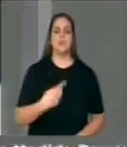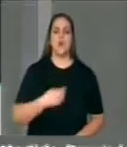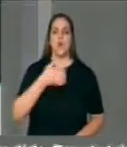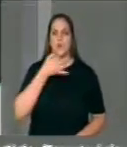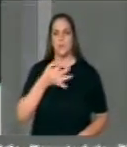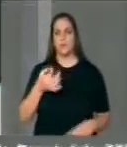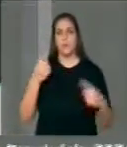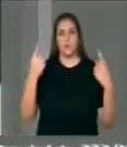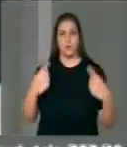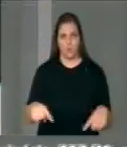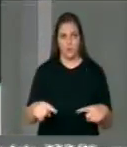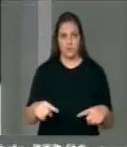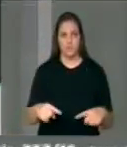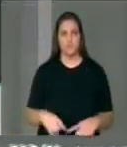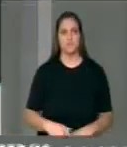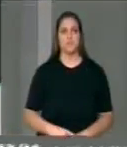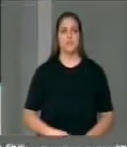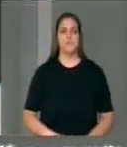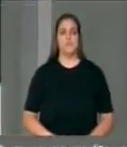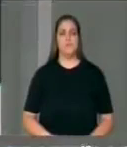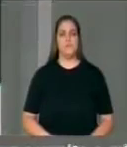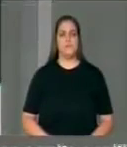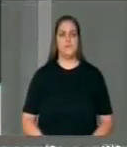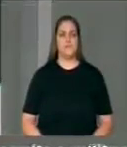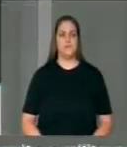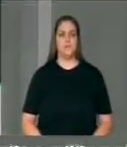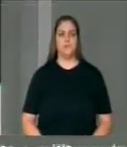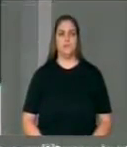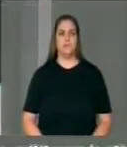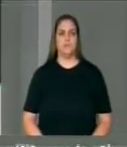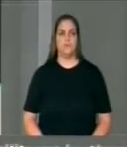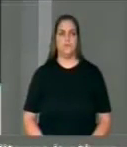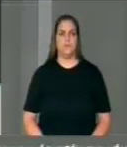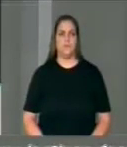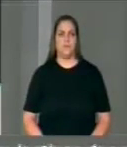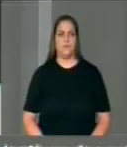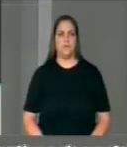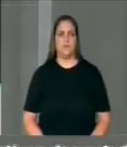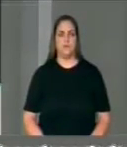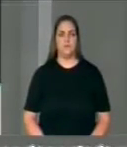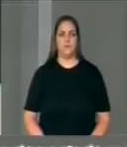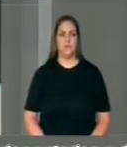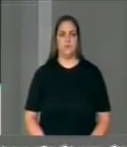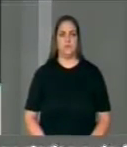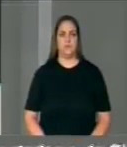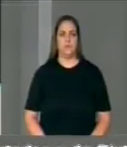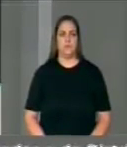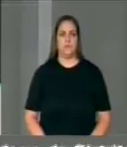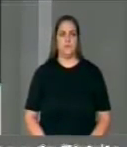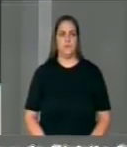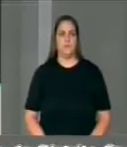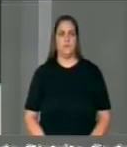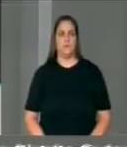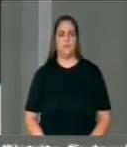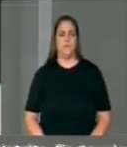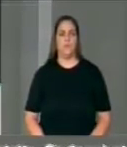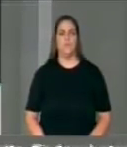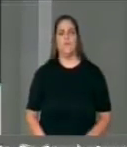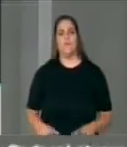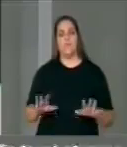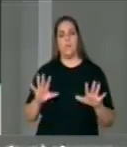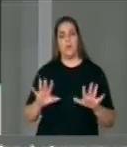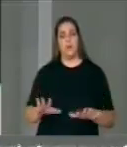contrária ao veto. Mas eu quero, é não, por conseguinte. Mas eu quero aproveitar esse